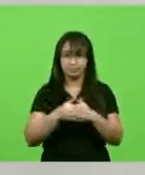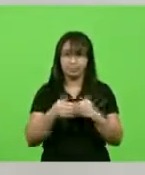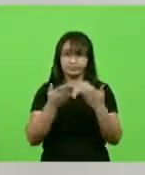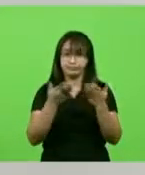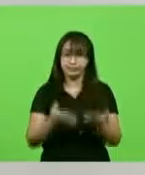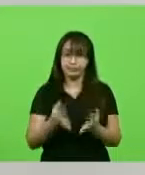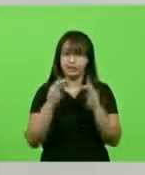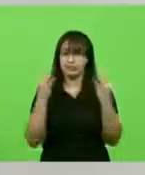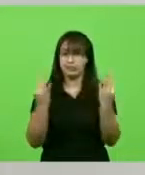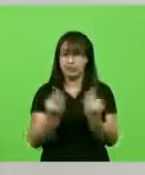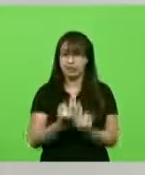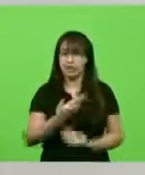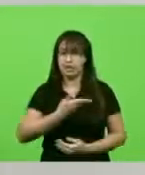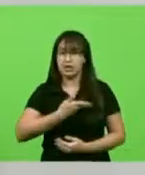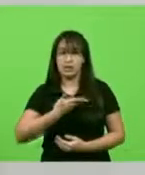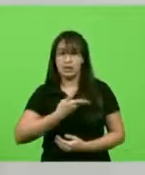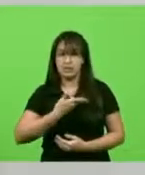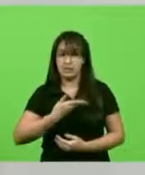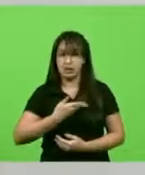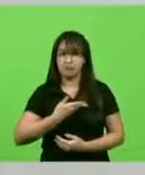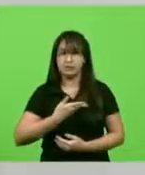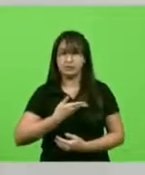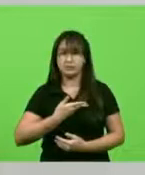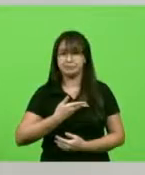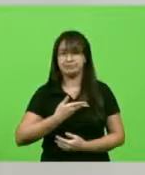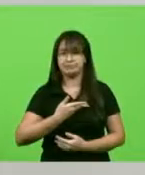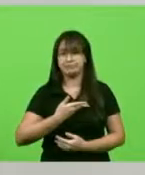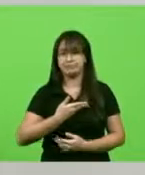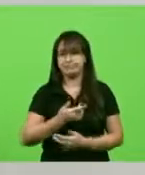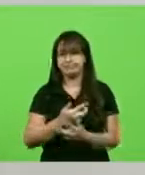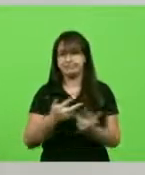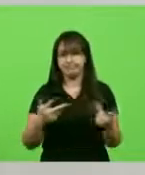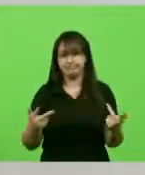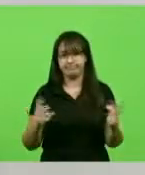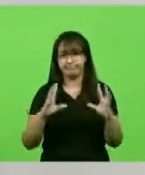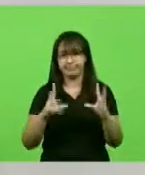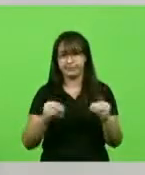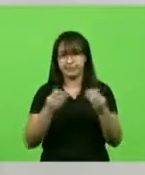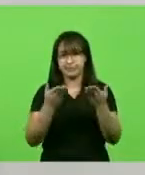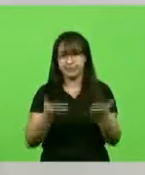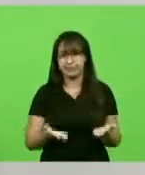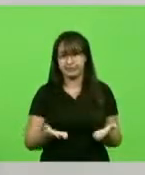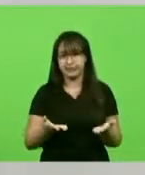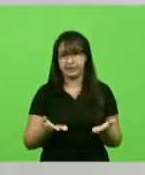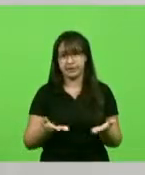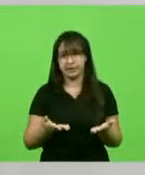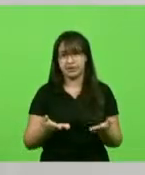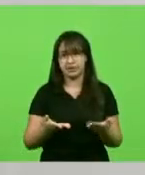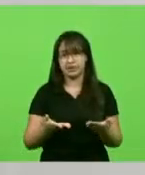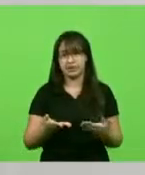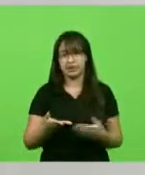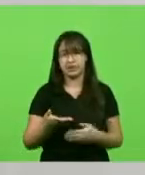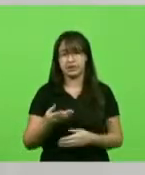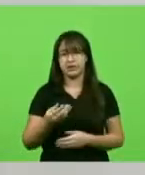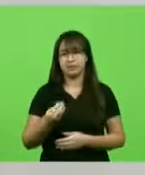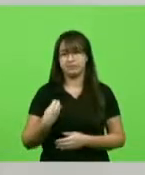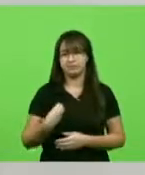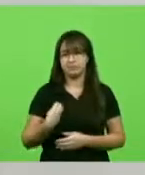os seus amigos, os seus parentes e todos aqueles com quem o Adá Wilson conviveu